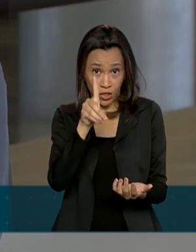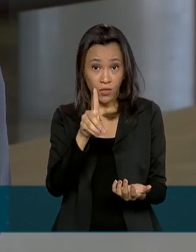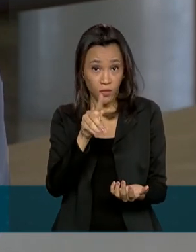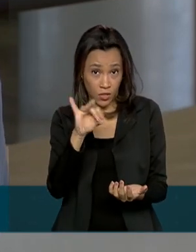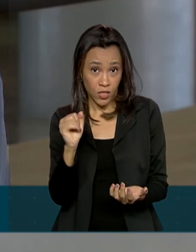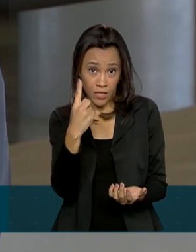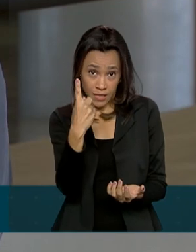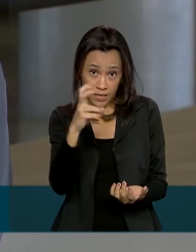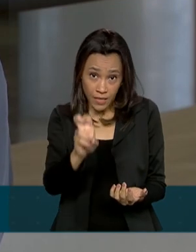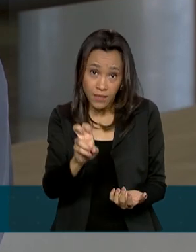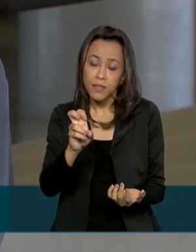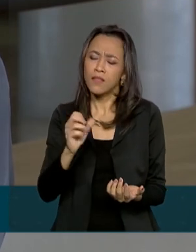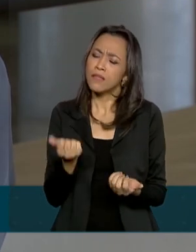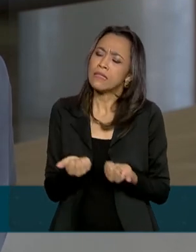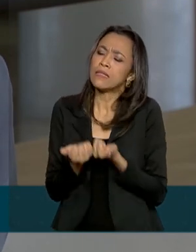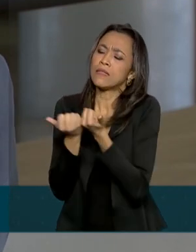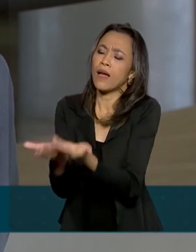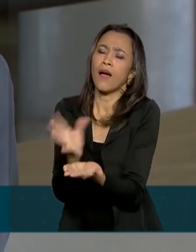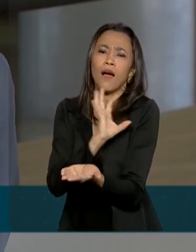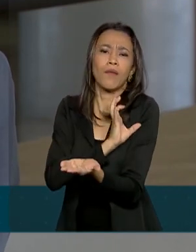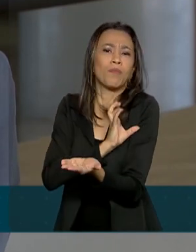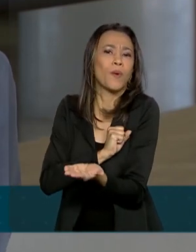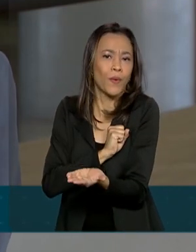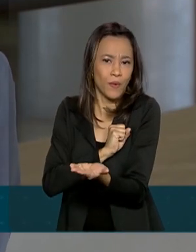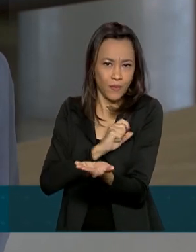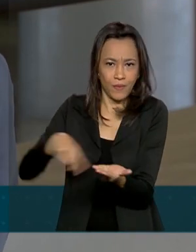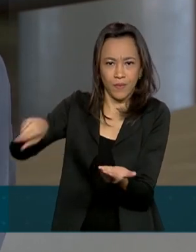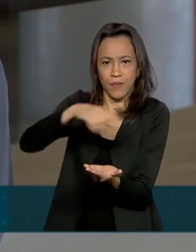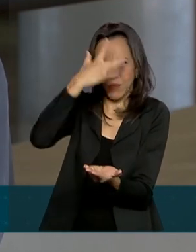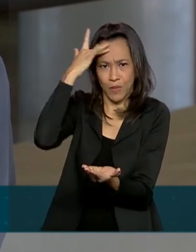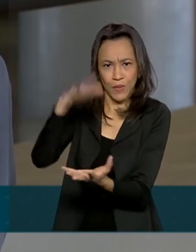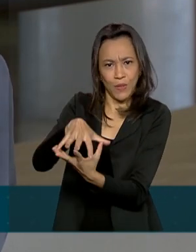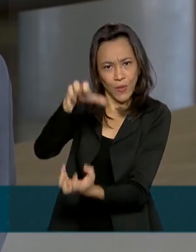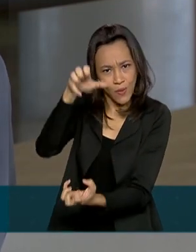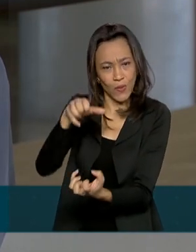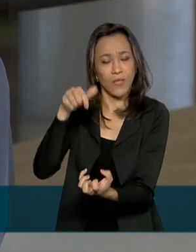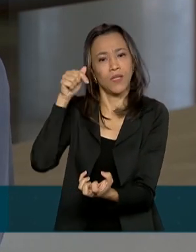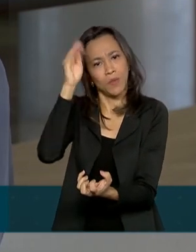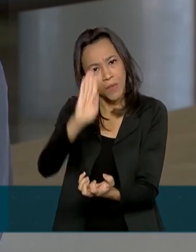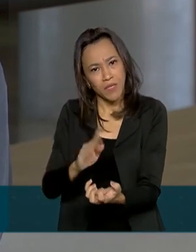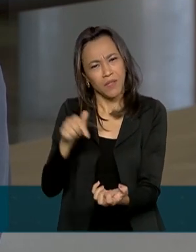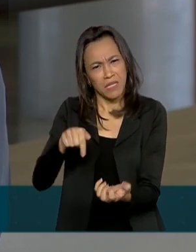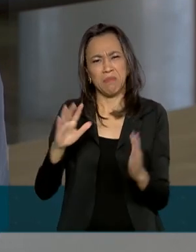dar um pouco mais de amor para os idosos do Brasil, nesse período de vulnerabilidade que eles estão passando. o momento de